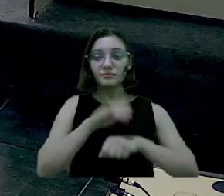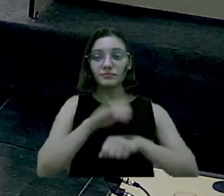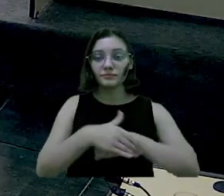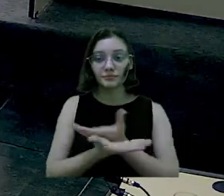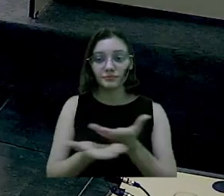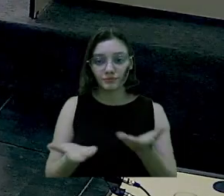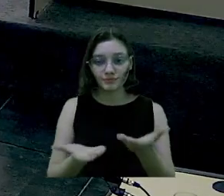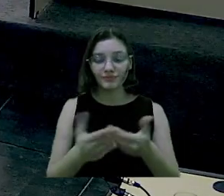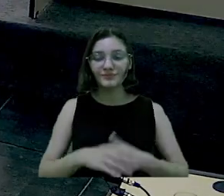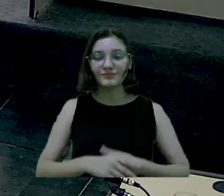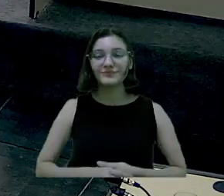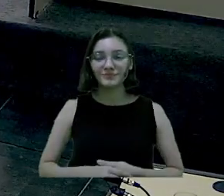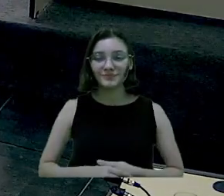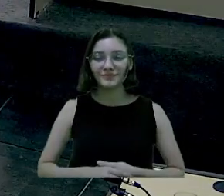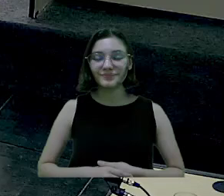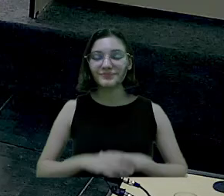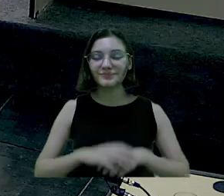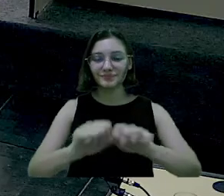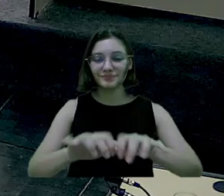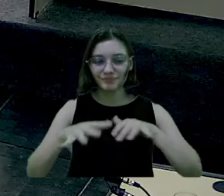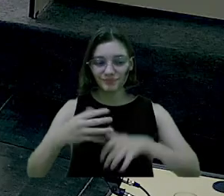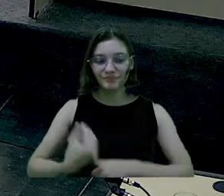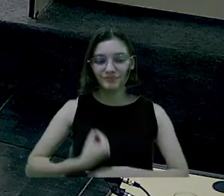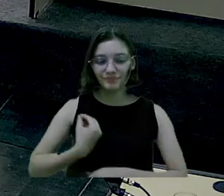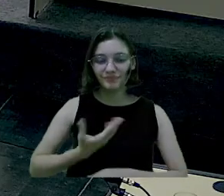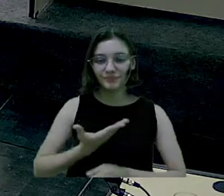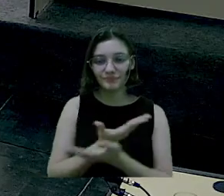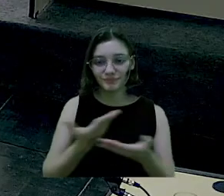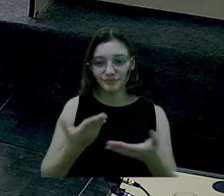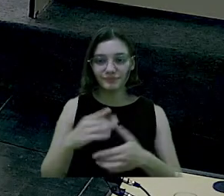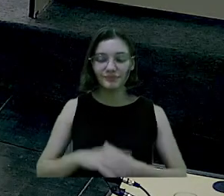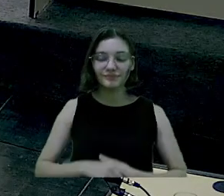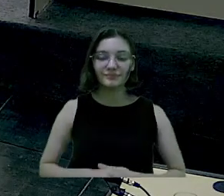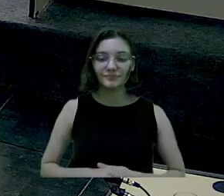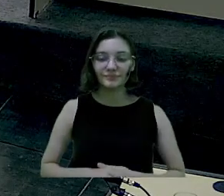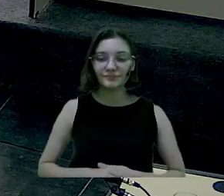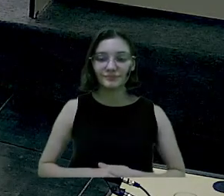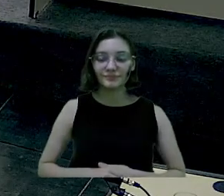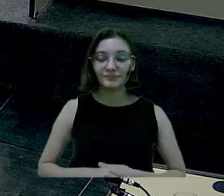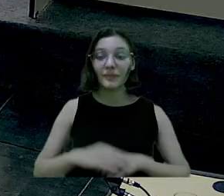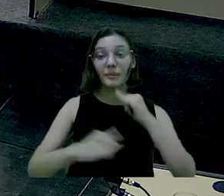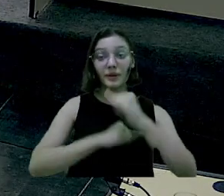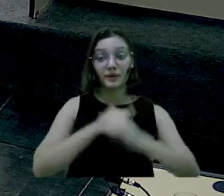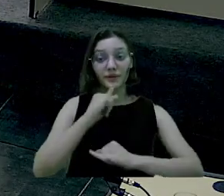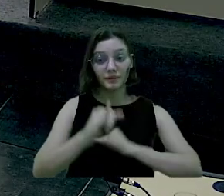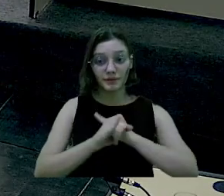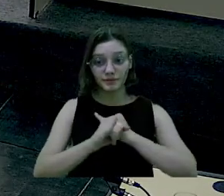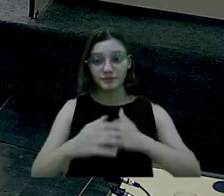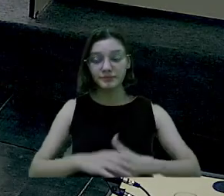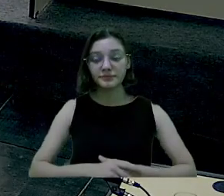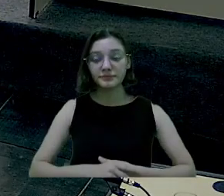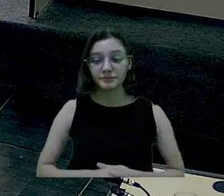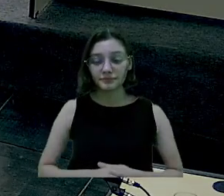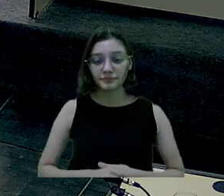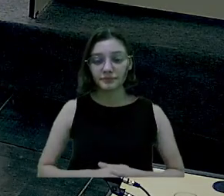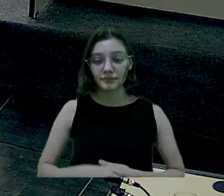Boa noite para o pessoal que está acompanhando aí pela internet.